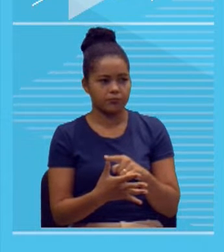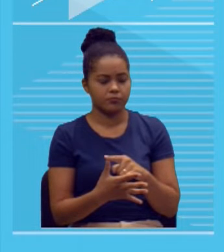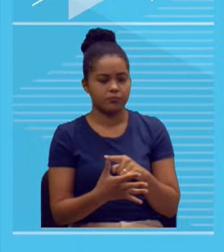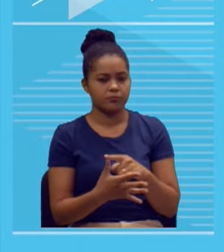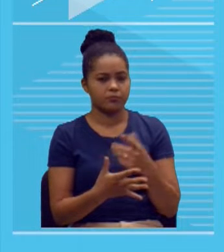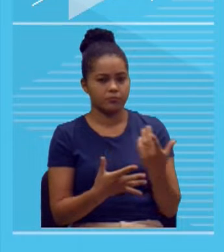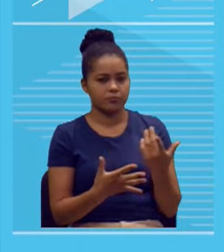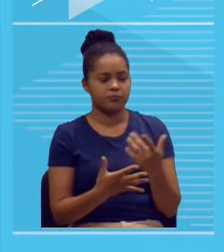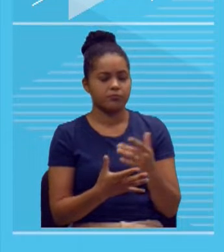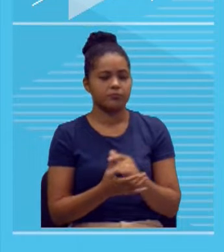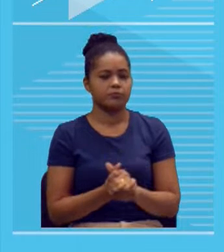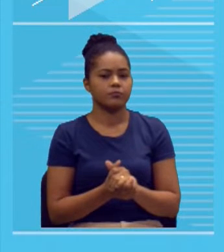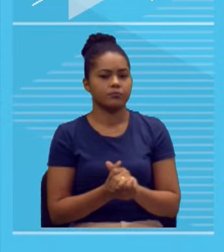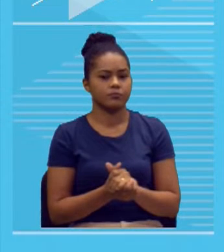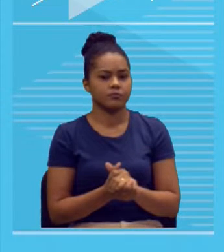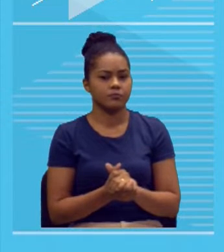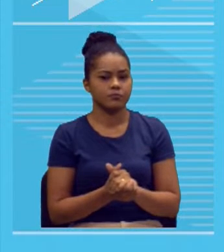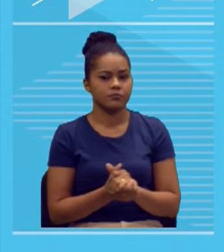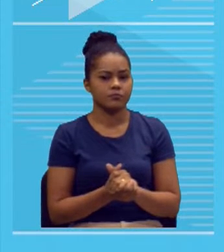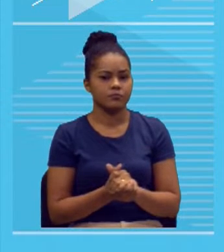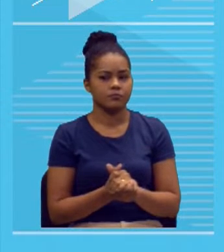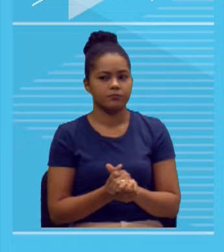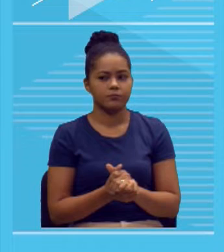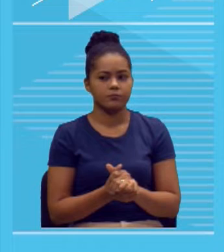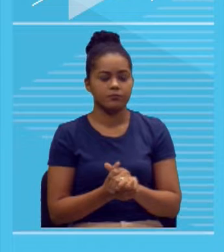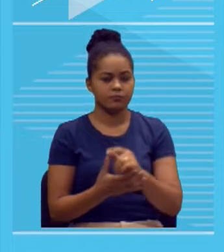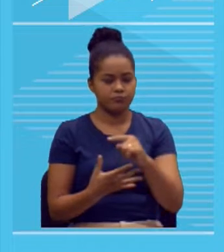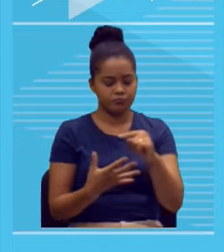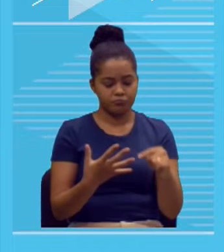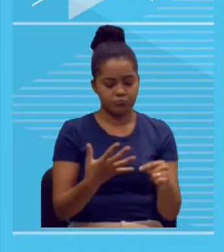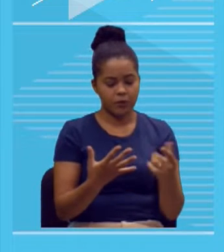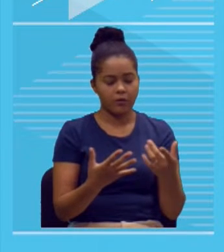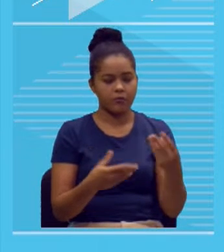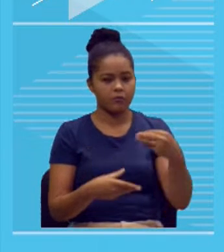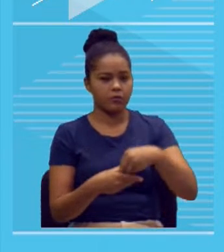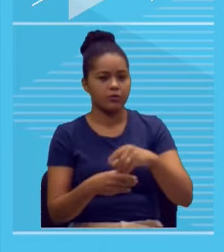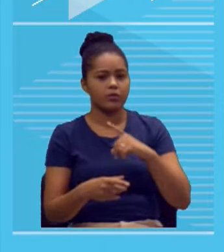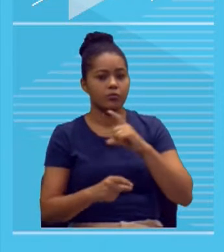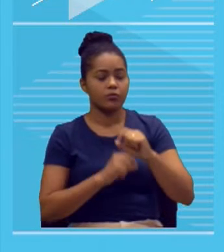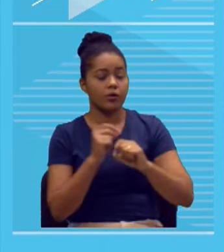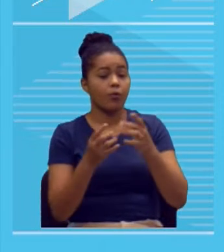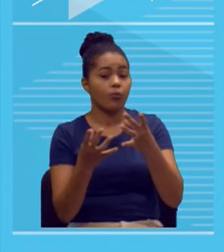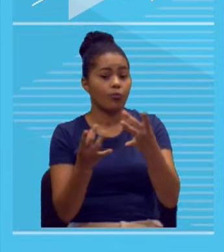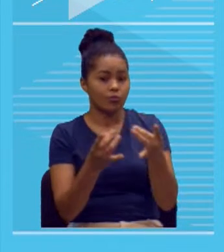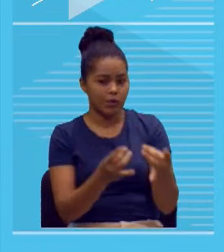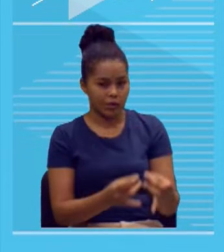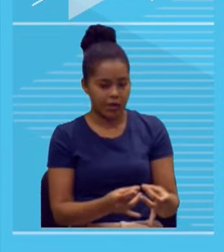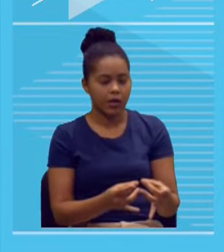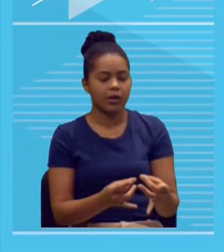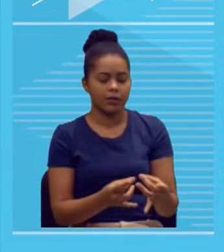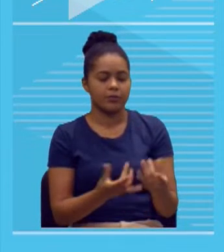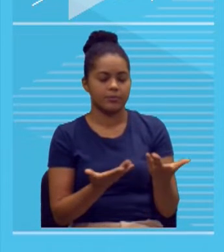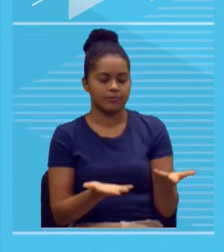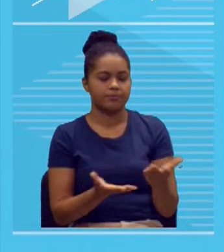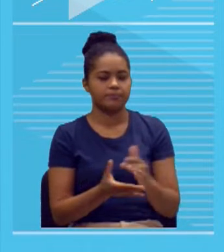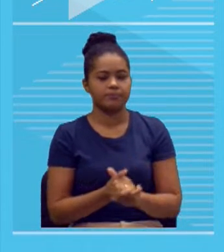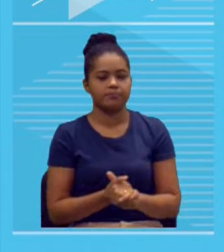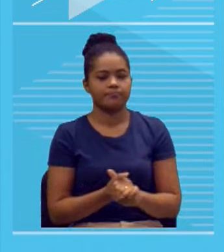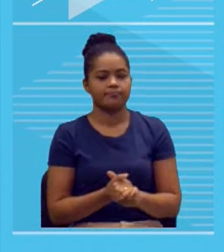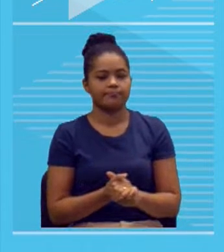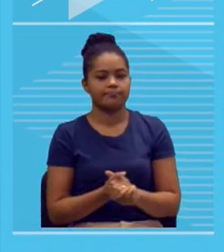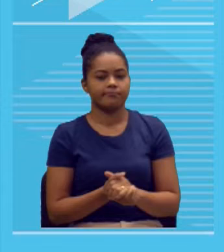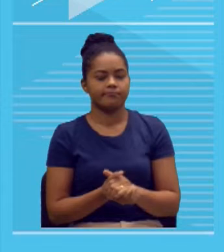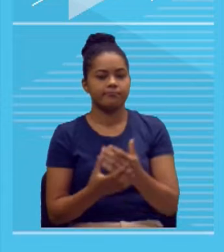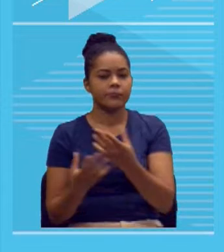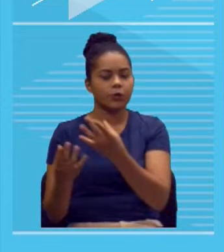dentro desses outros elementos, de um deles ou de mais, o chamado detalhamento, tá? Você pode detalhar o agente, você